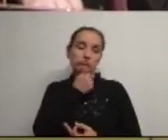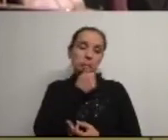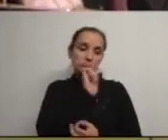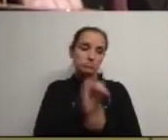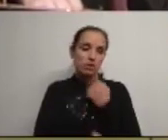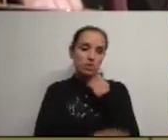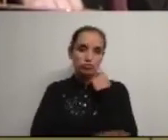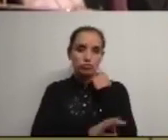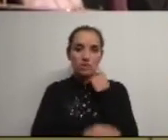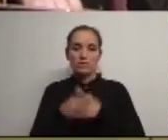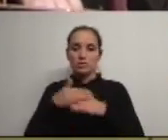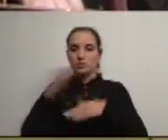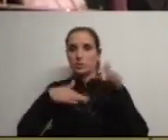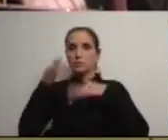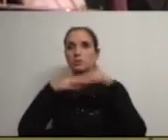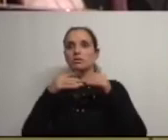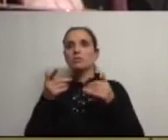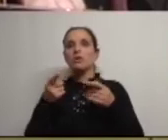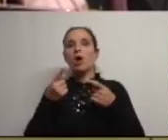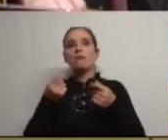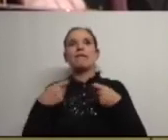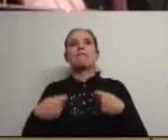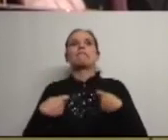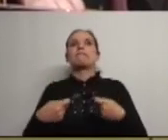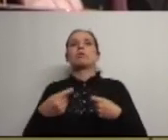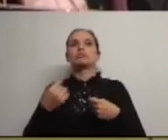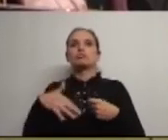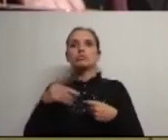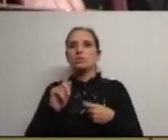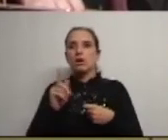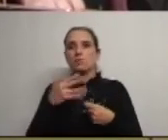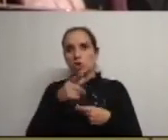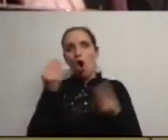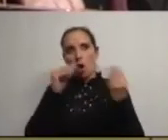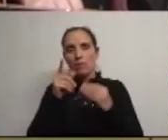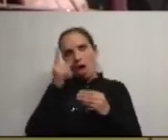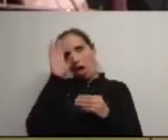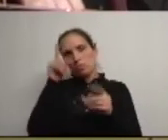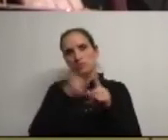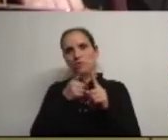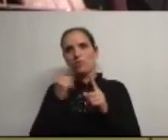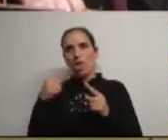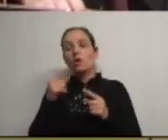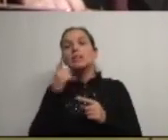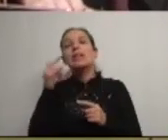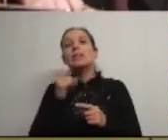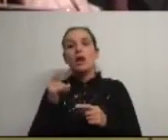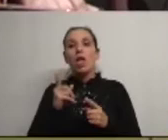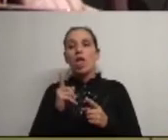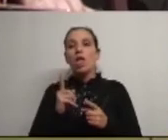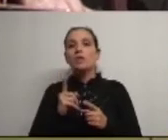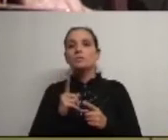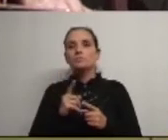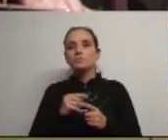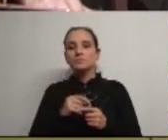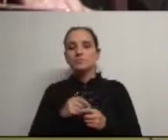freguesia que colocou umas paletes portanto os custos não foram assim por demais mas esta obra estava previsto aquilo que estamos a tentar é que